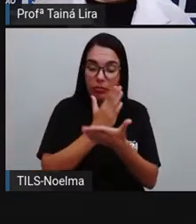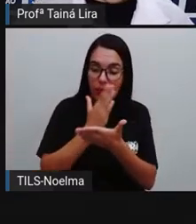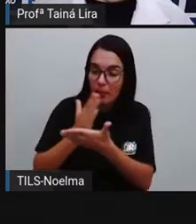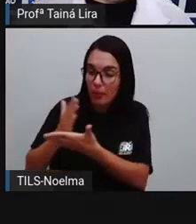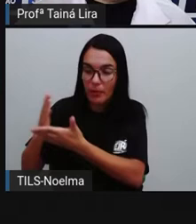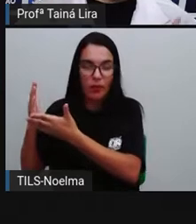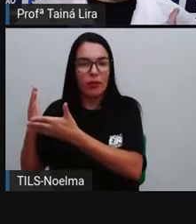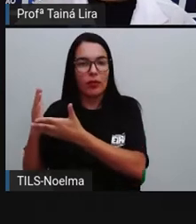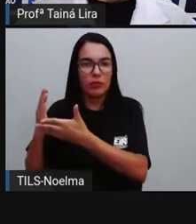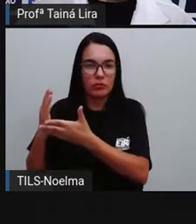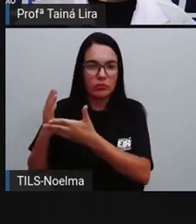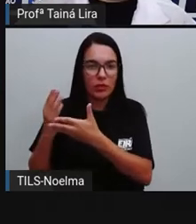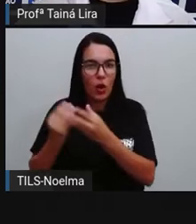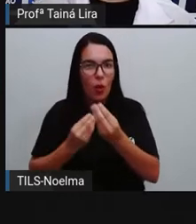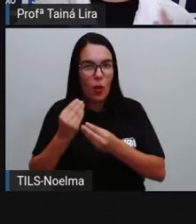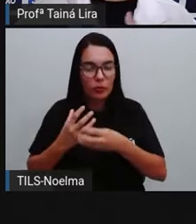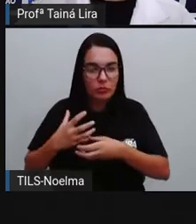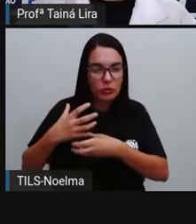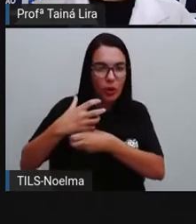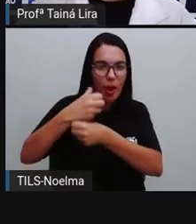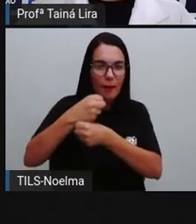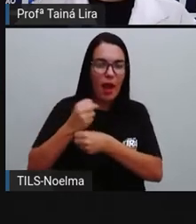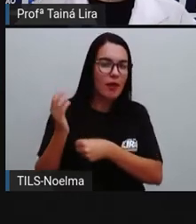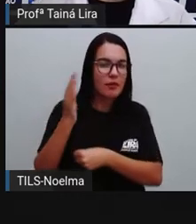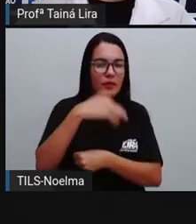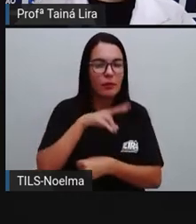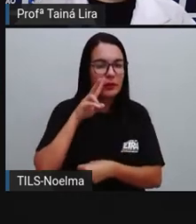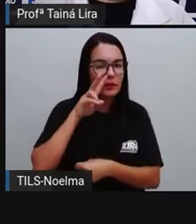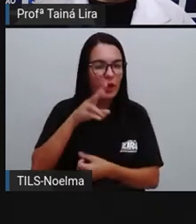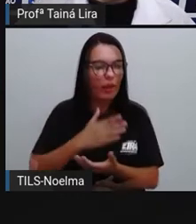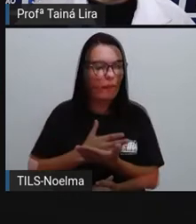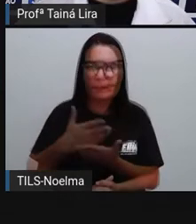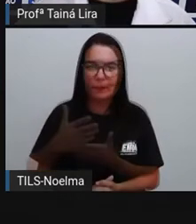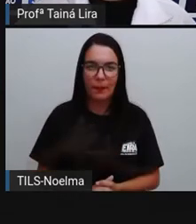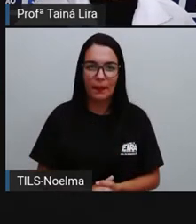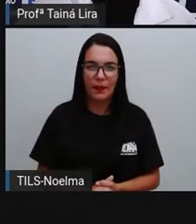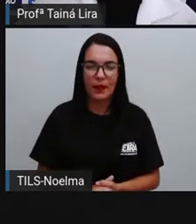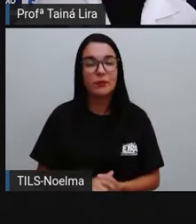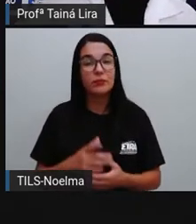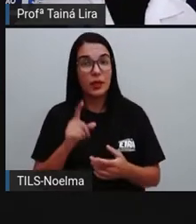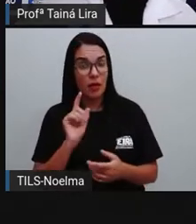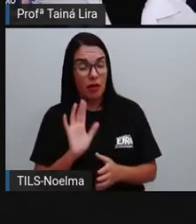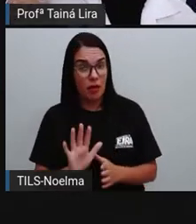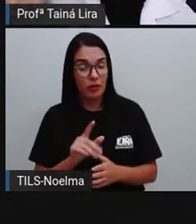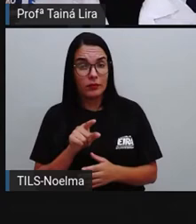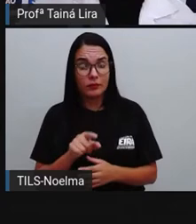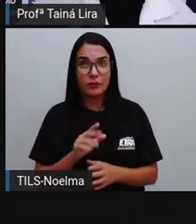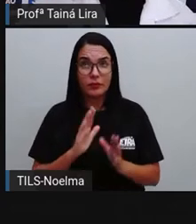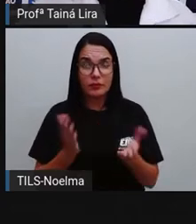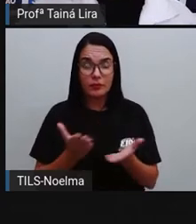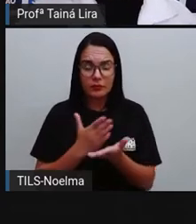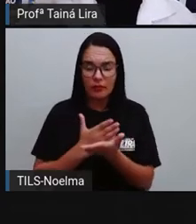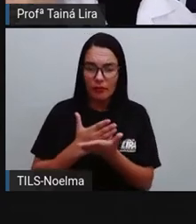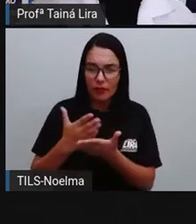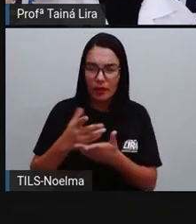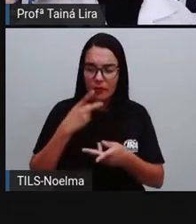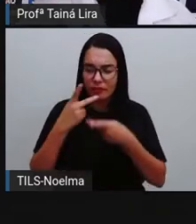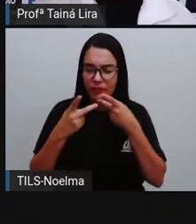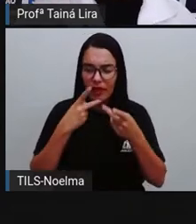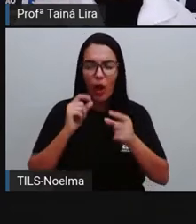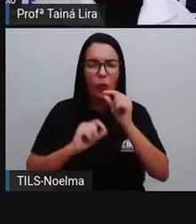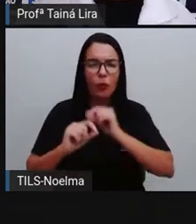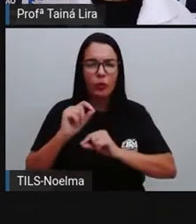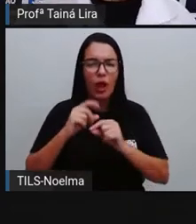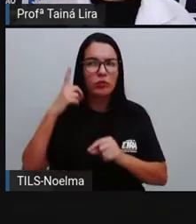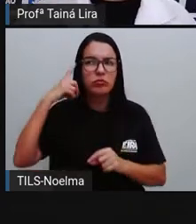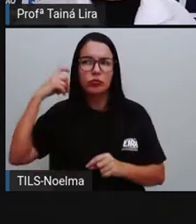números, certo? Então, vamos lá? Vamos começar? Bom, nós já começamos a falar aí um pouquinho